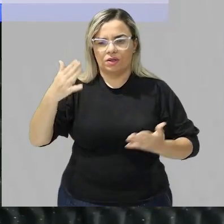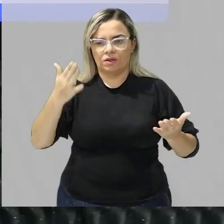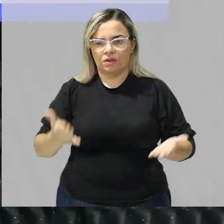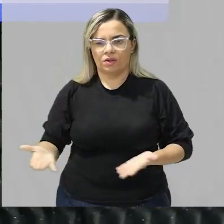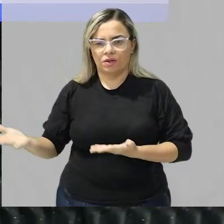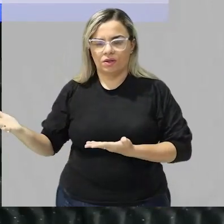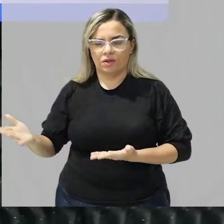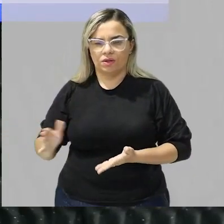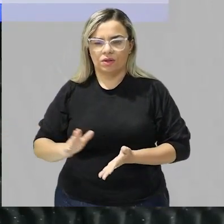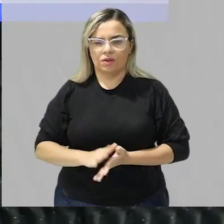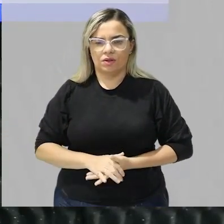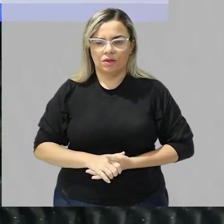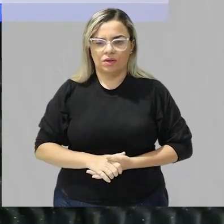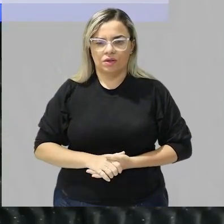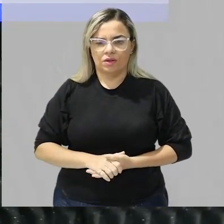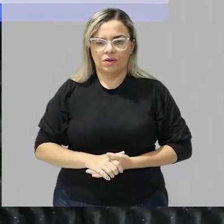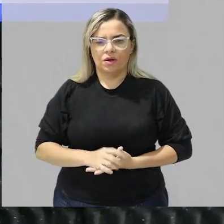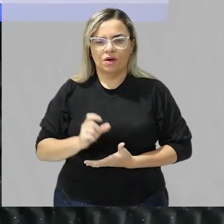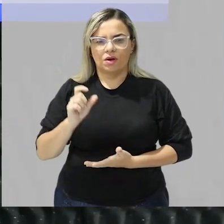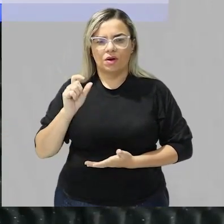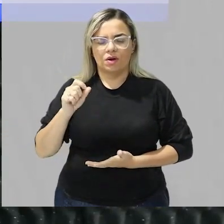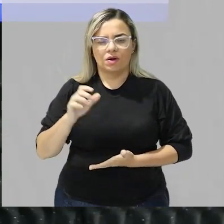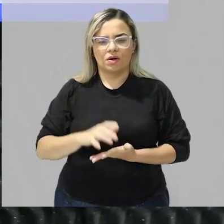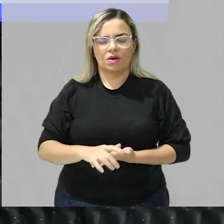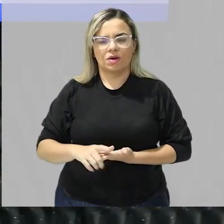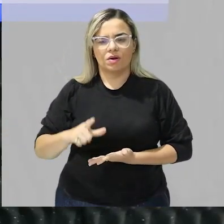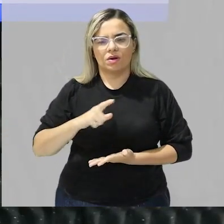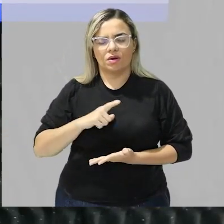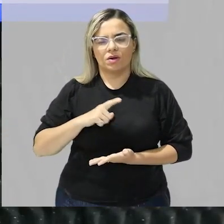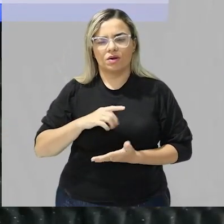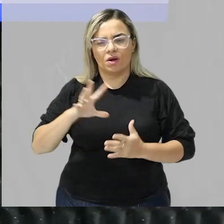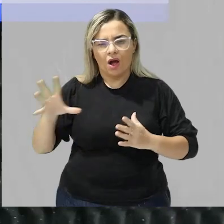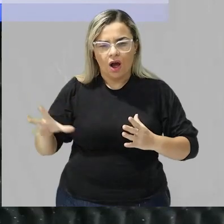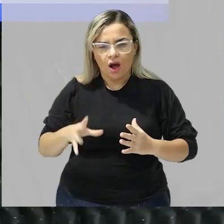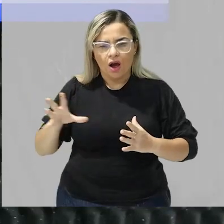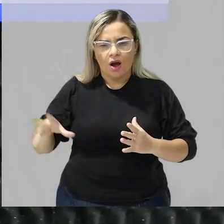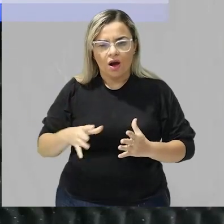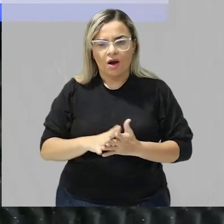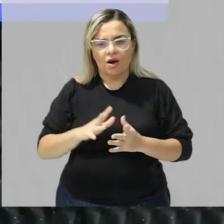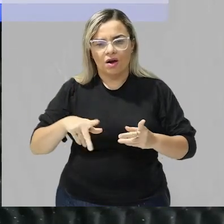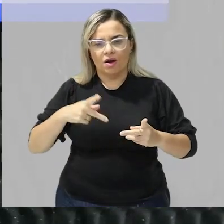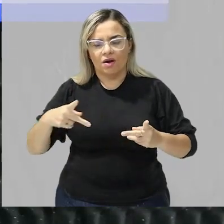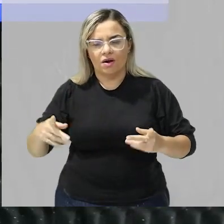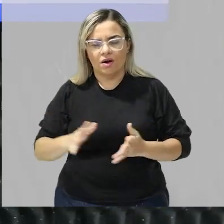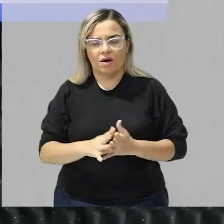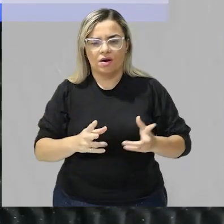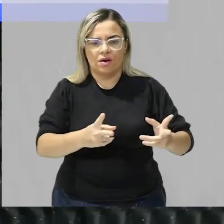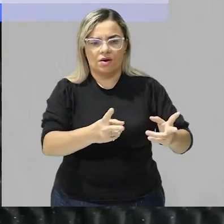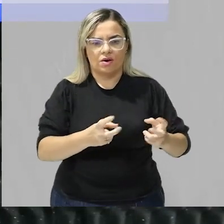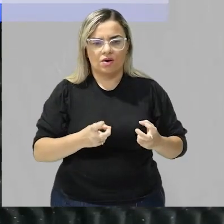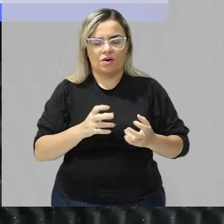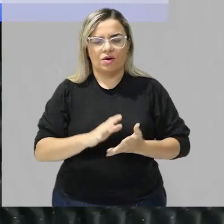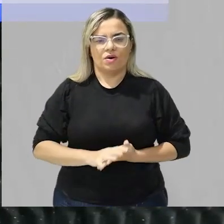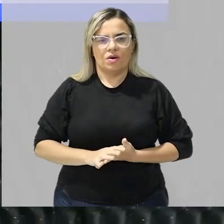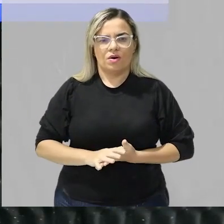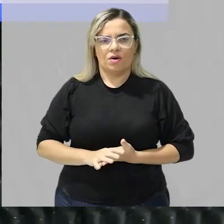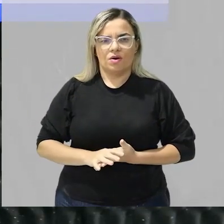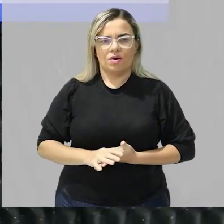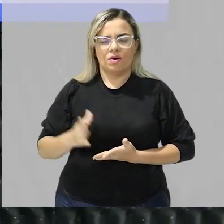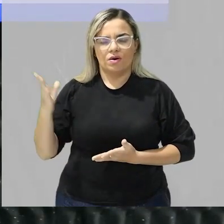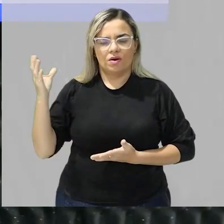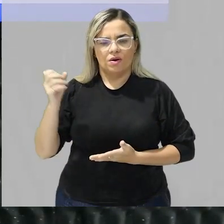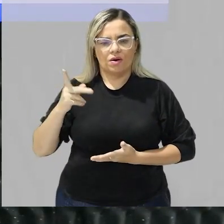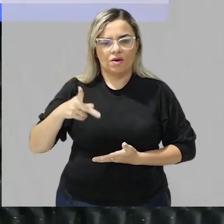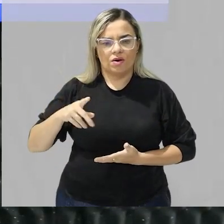tubos aqui quais desses alimentos tem uma maior concentração de proteína você vai perceber que é olha só